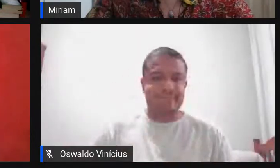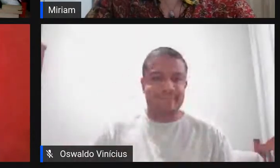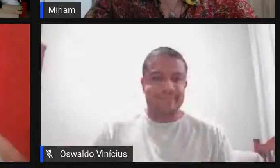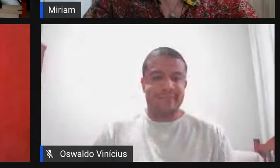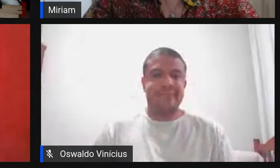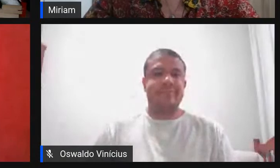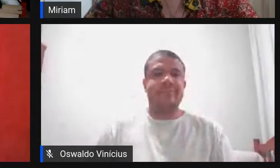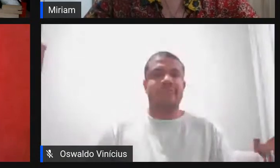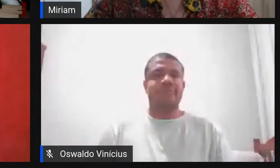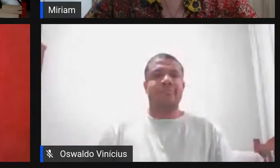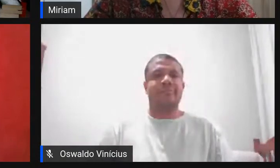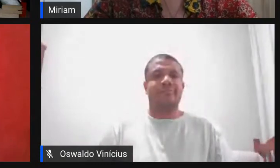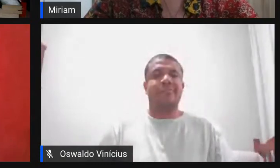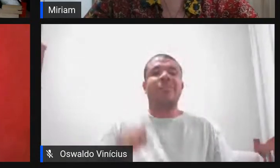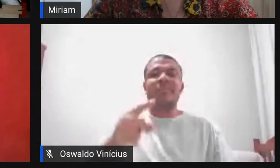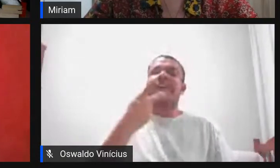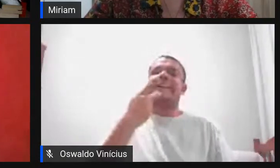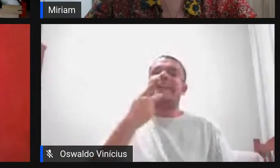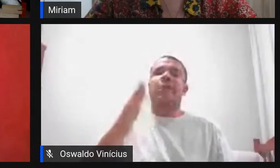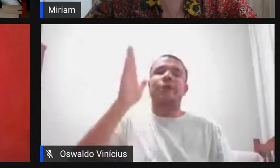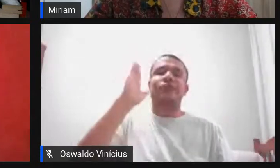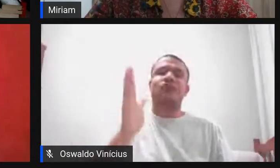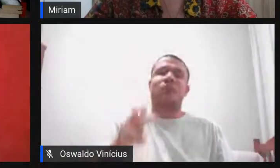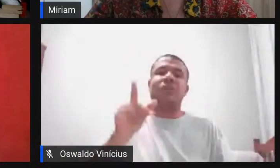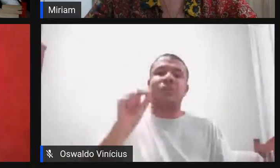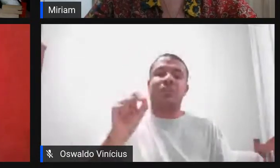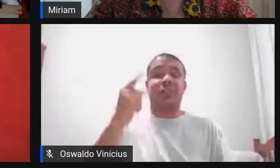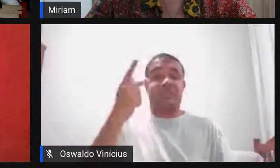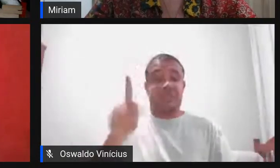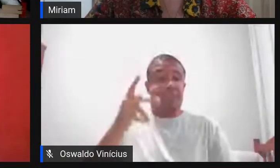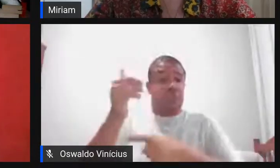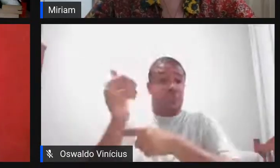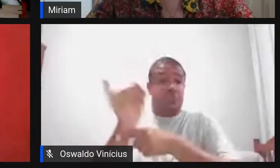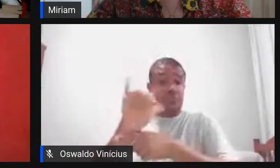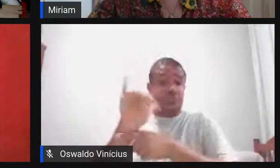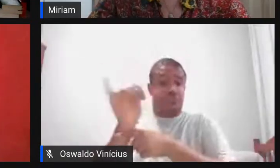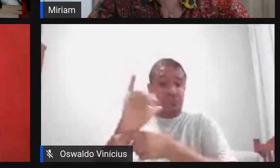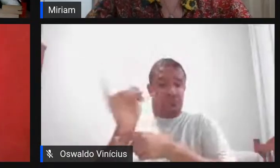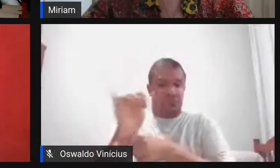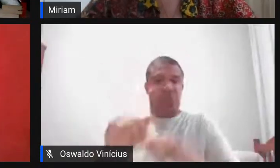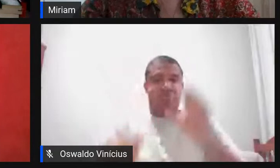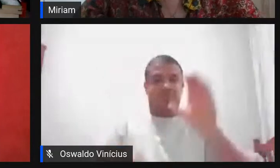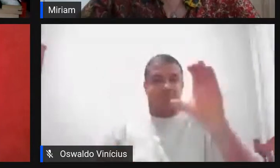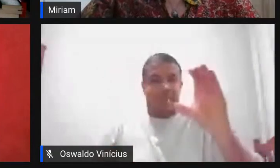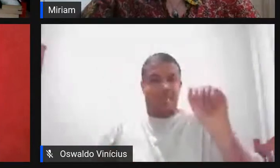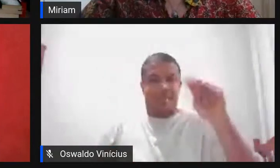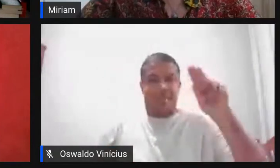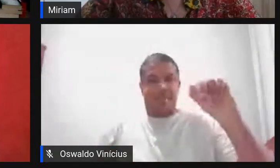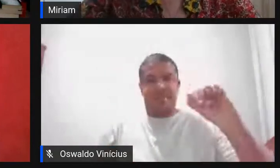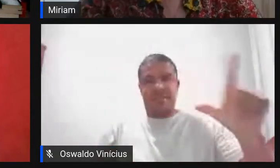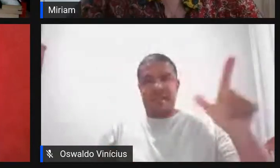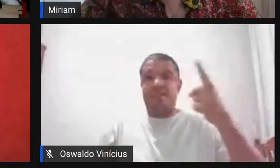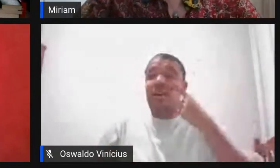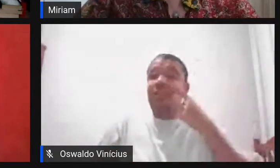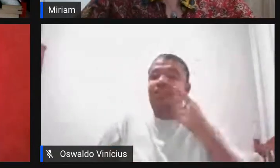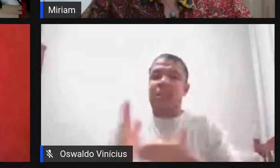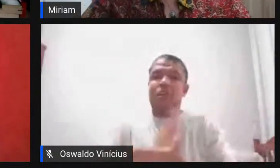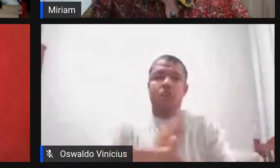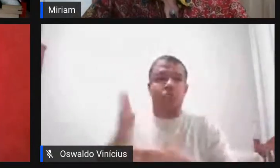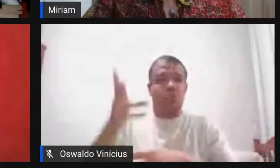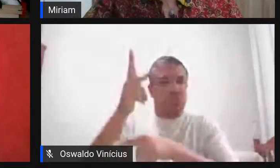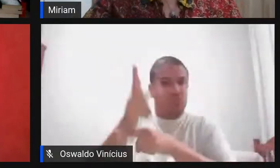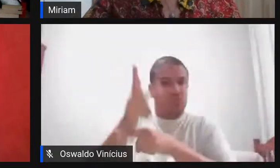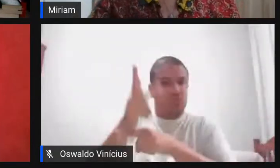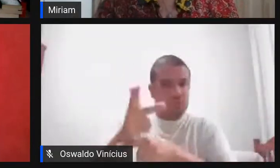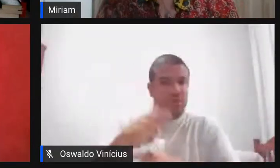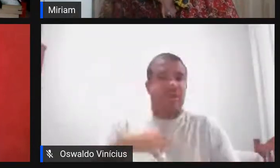você já falou um pouquinho sobre seu canal né eu tive a oportunidade de assistir alguns vídeos mas teve um vídeo que eu